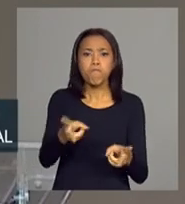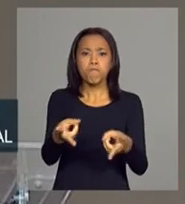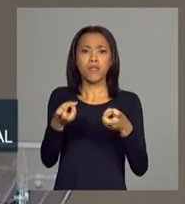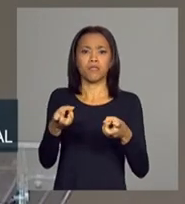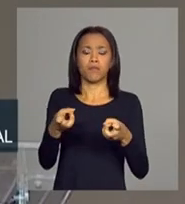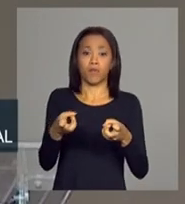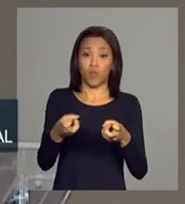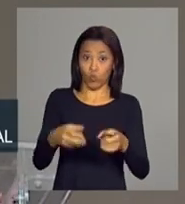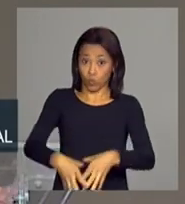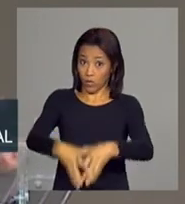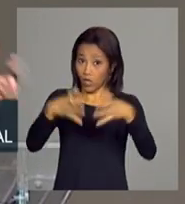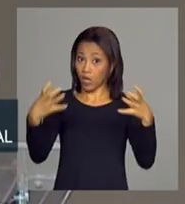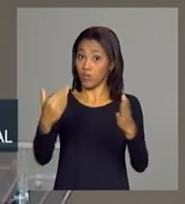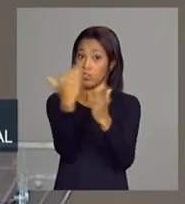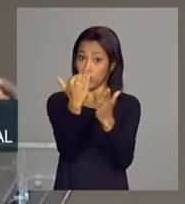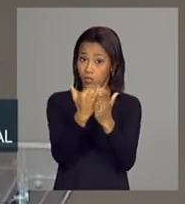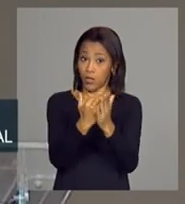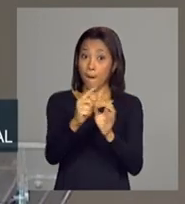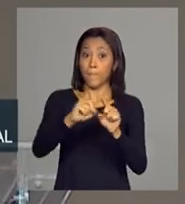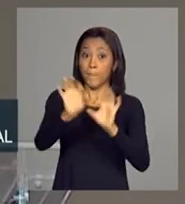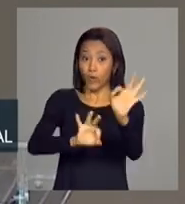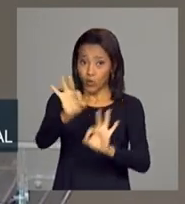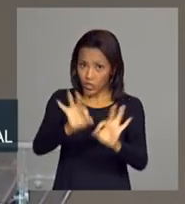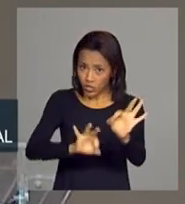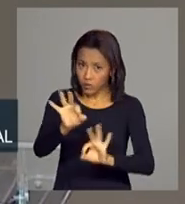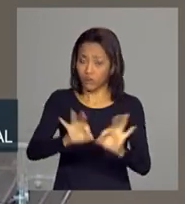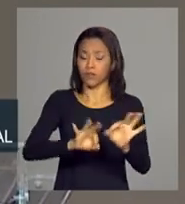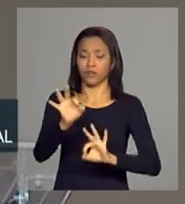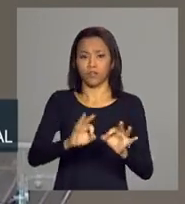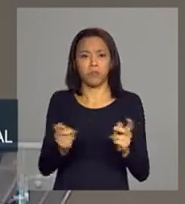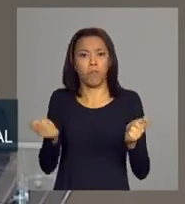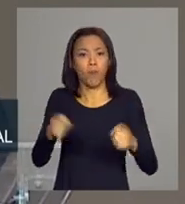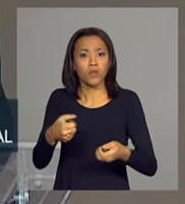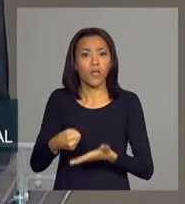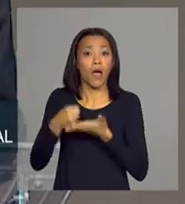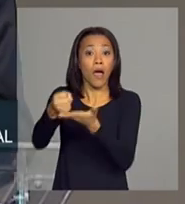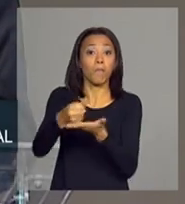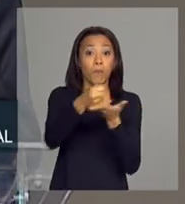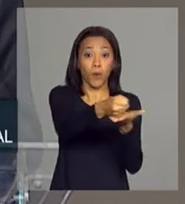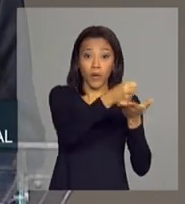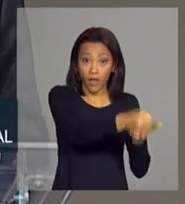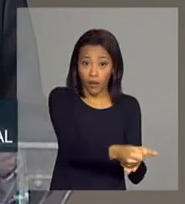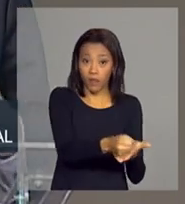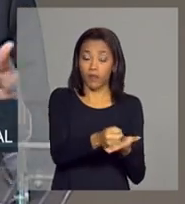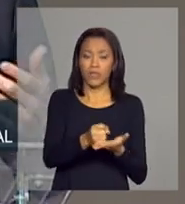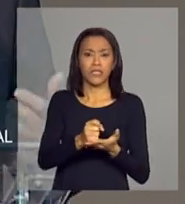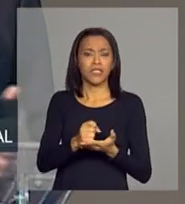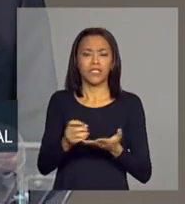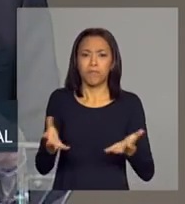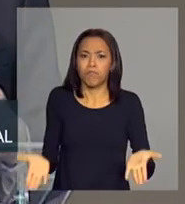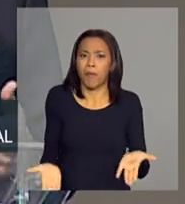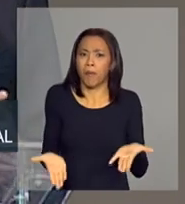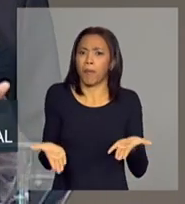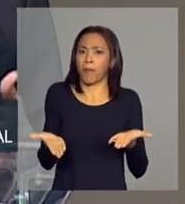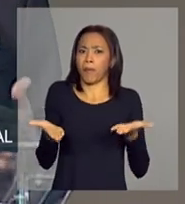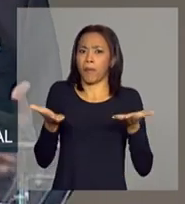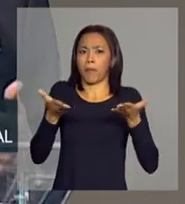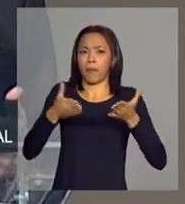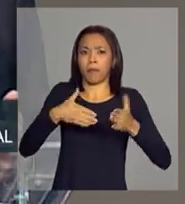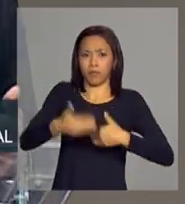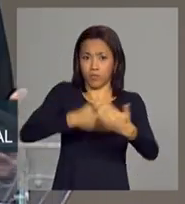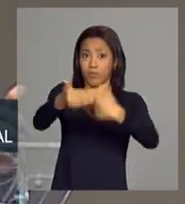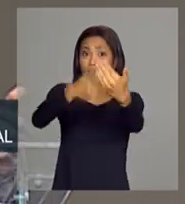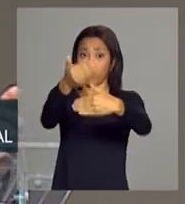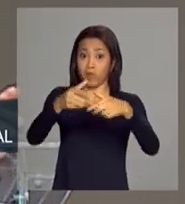projetos estruturantes para extrair desses projetos estruturantes todo o potencial de desenvolvimento local e